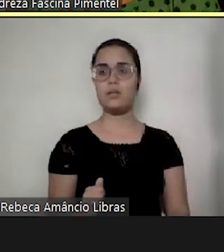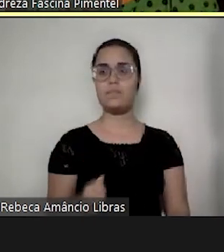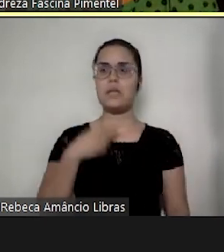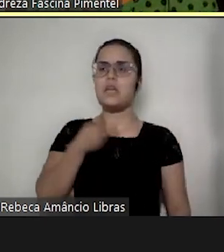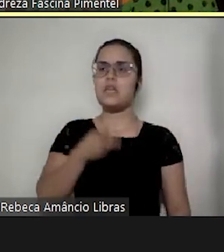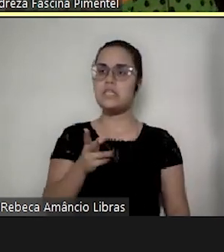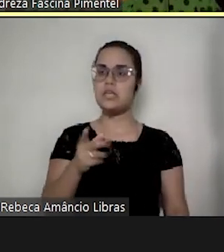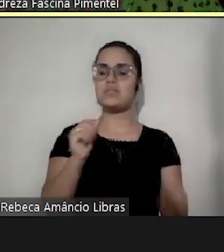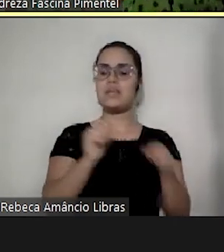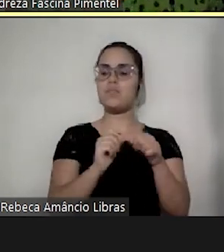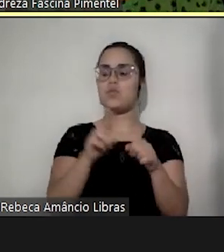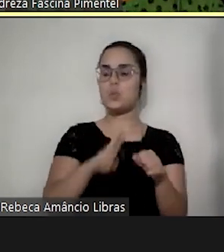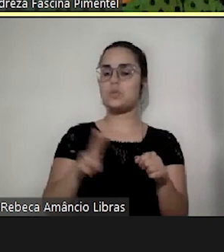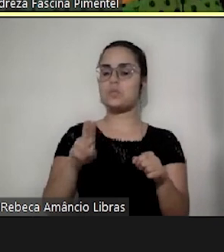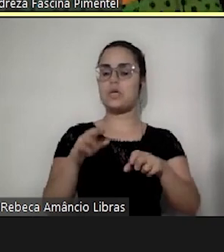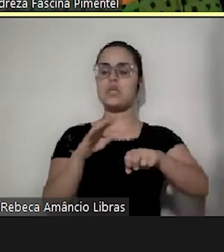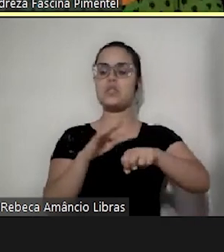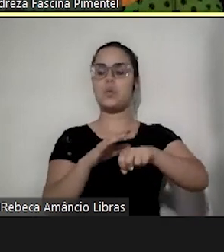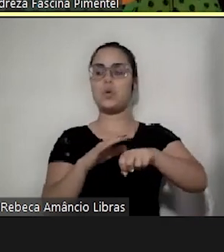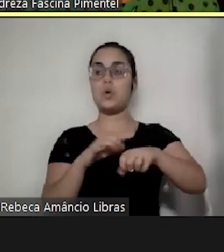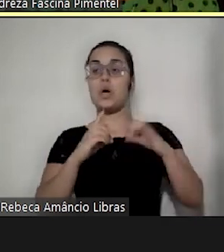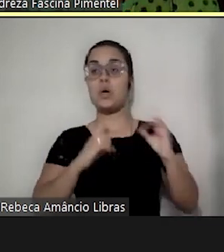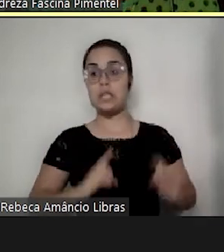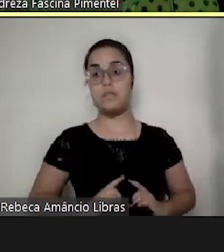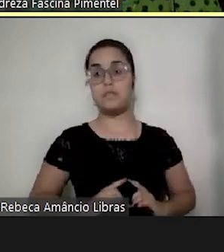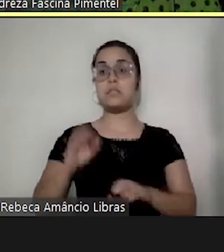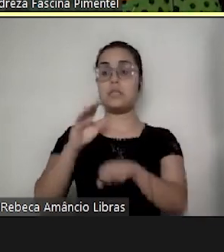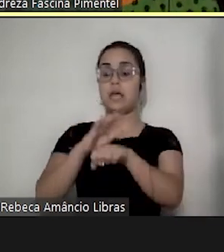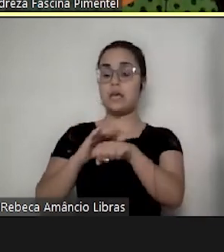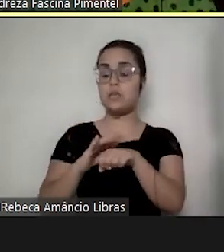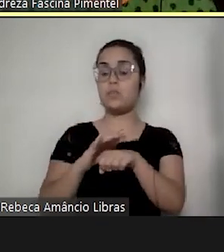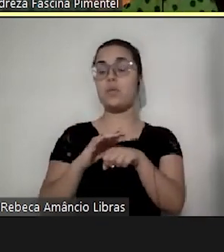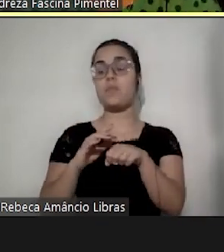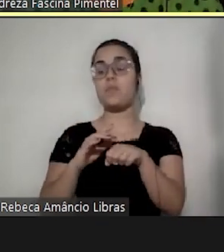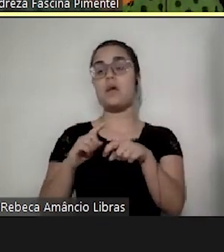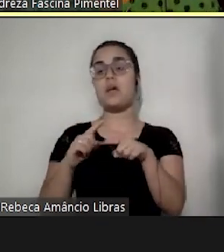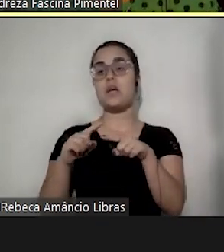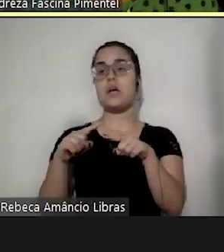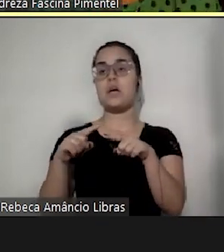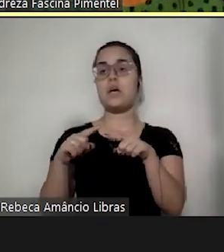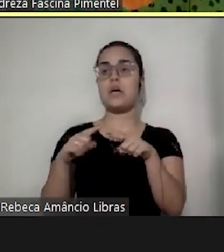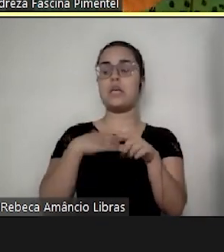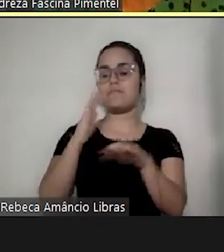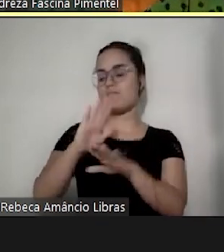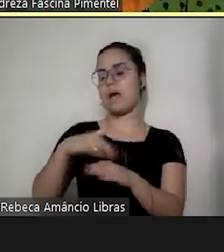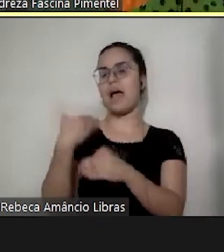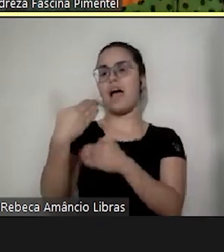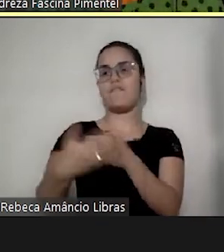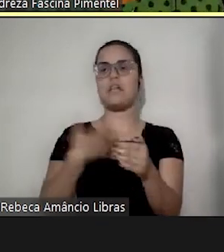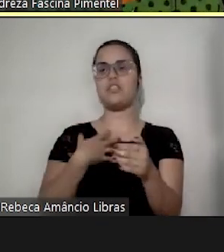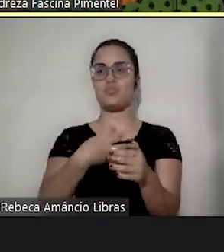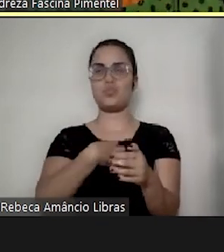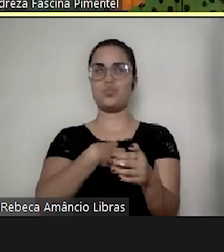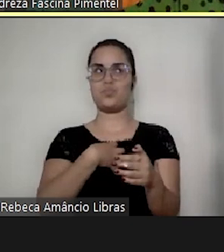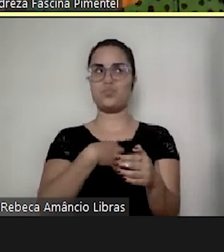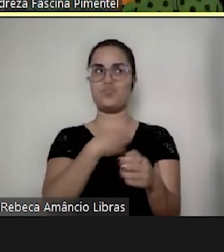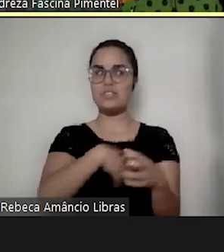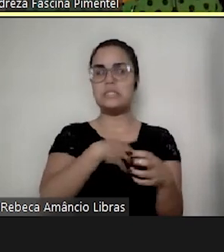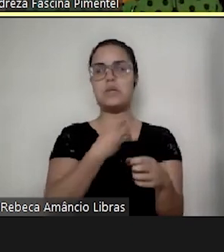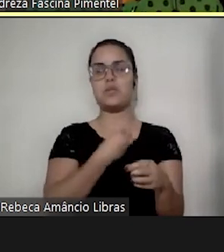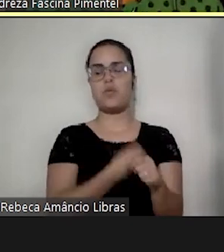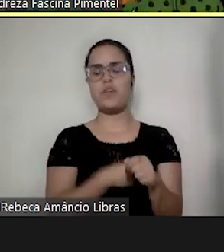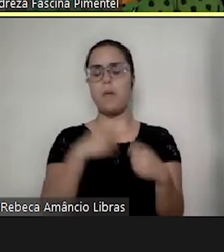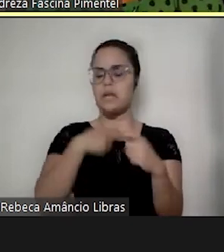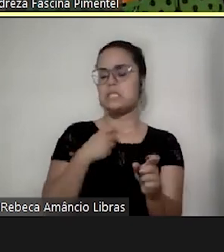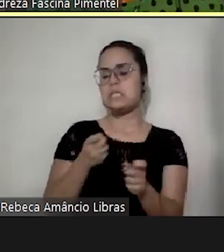o diagnóstico na frente. Tá com comportamento desafiador, eu preciso controlar isso, eu preciso colocar mais